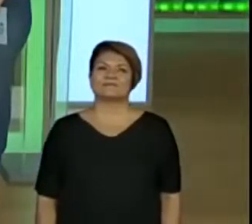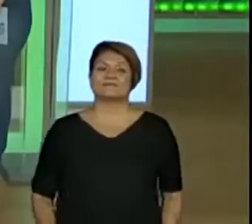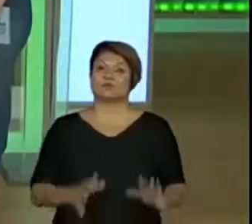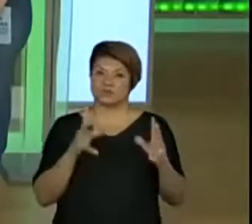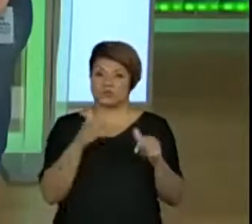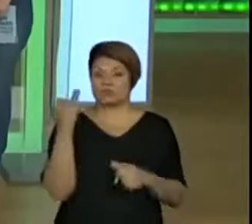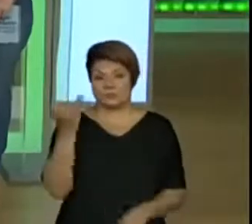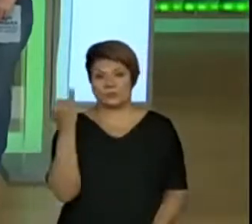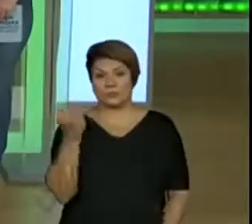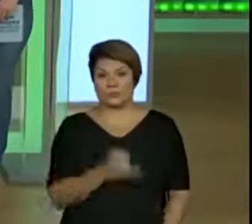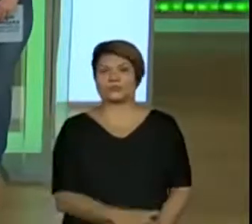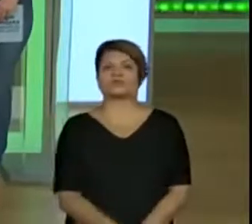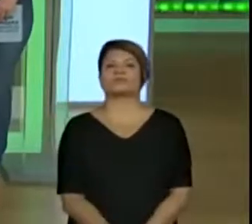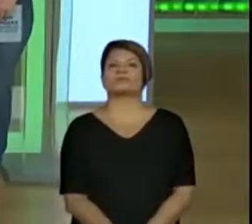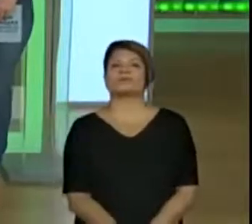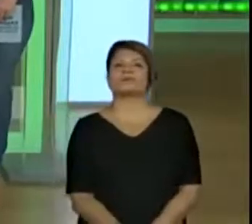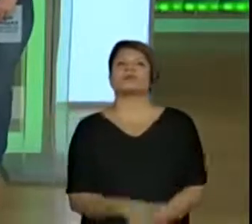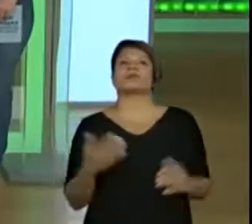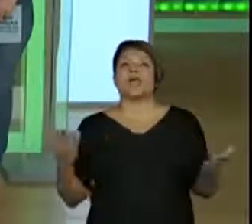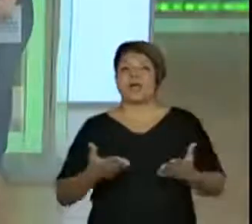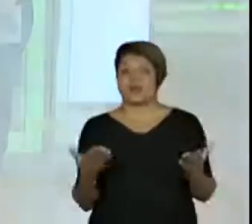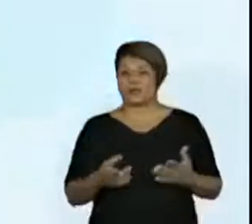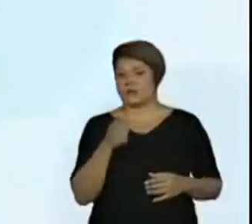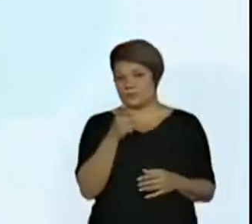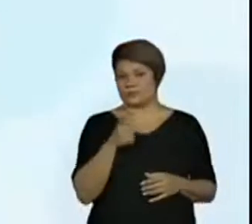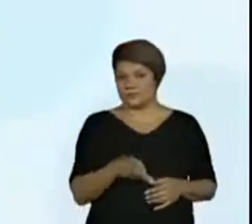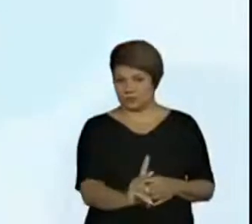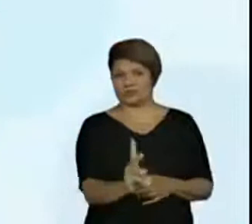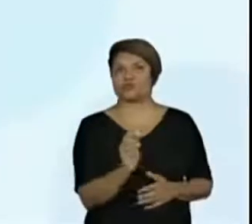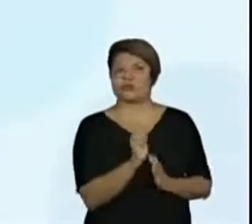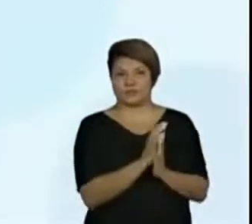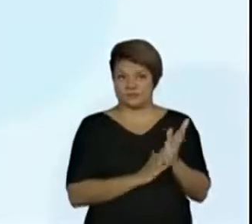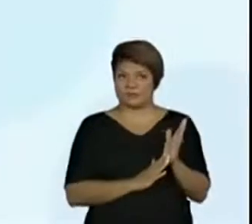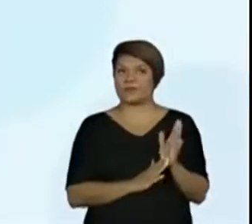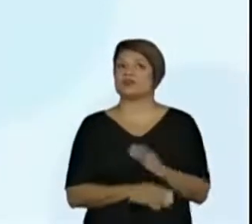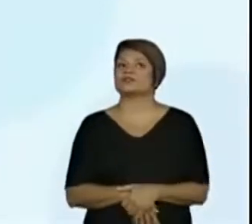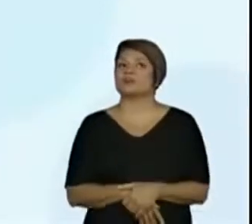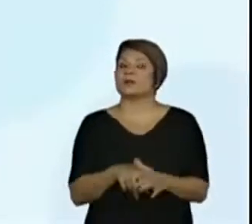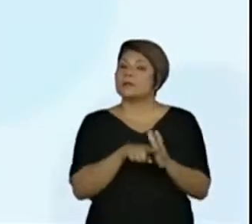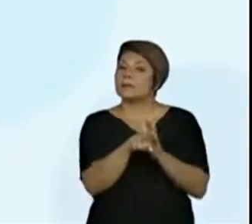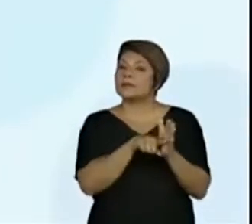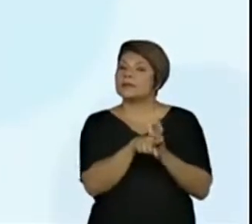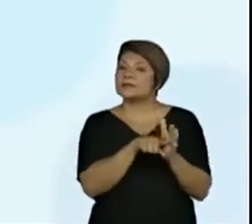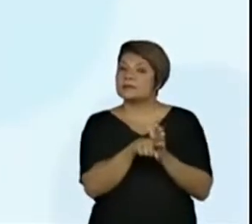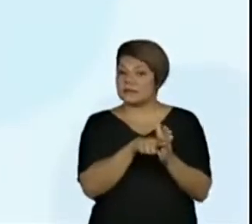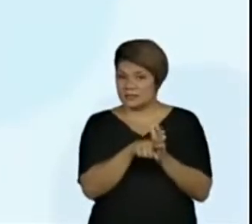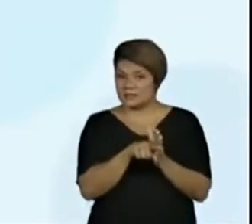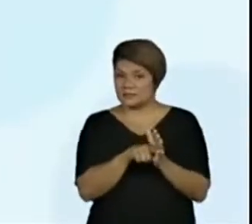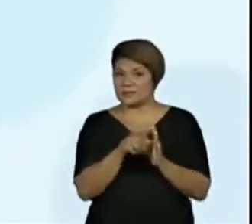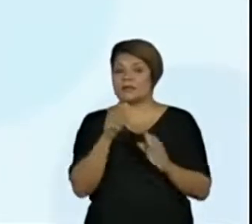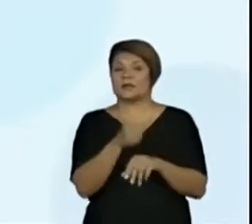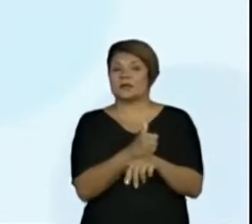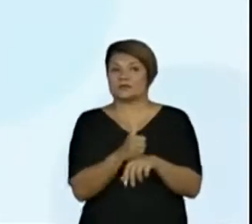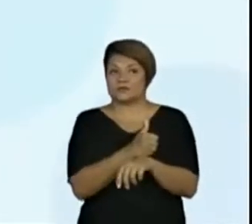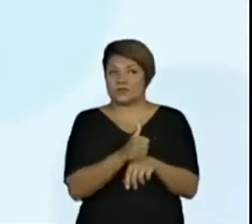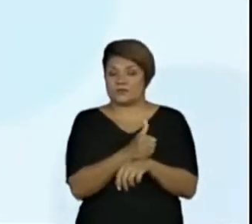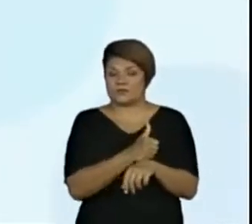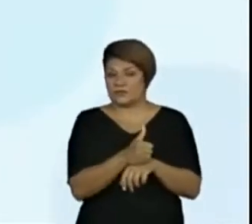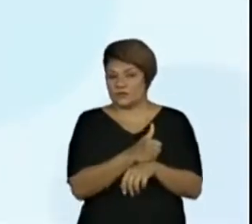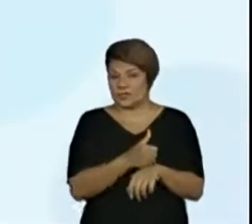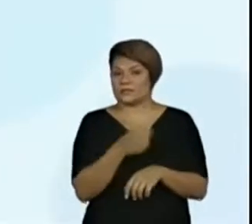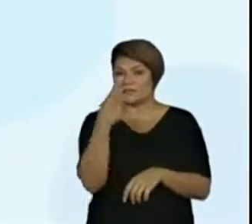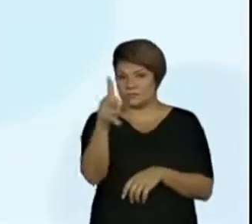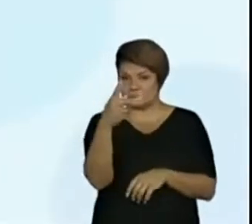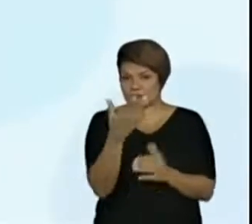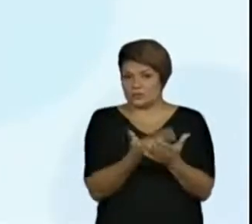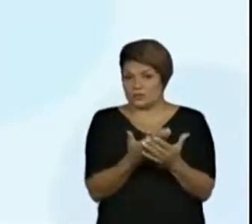todo mundo é importante. Agora, para vocês continuarem a atividade, pesquisem aí os profissionais que a sua escola